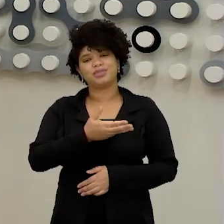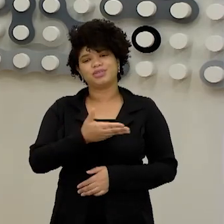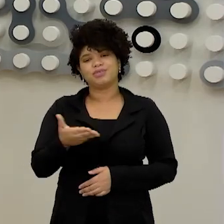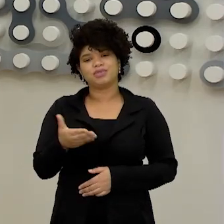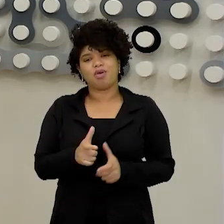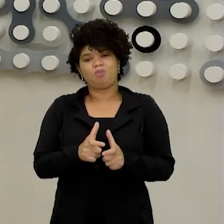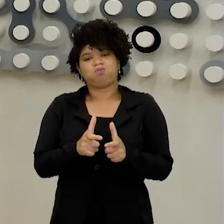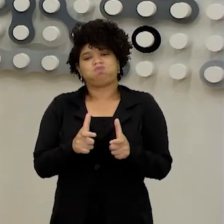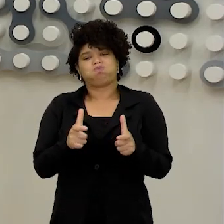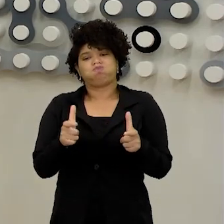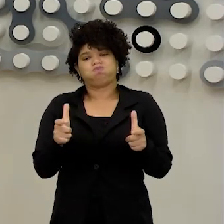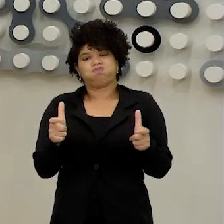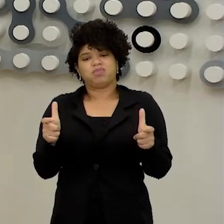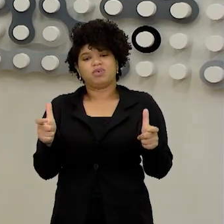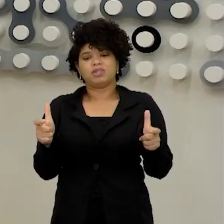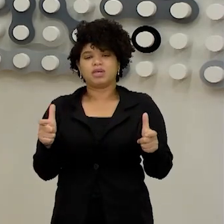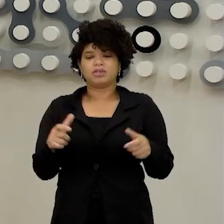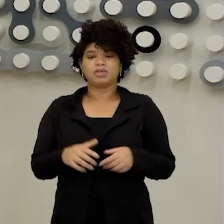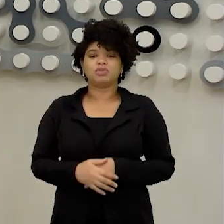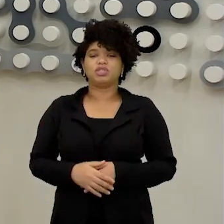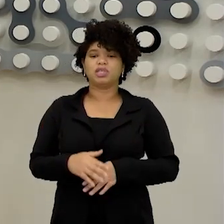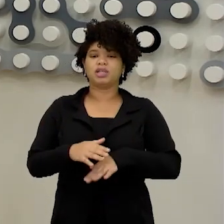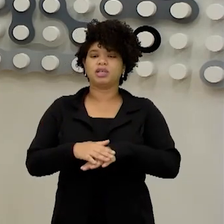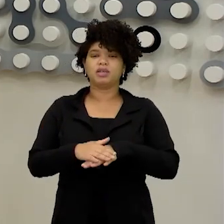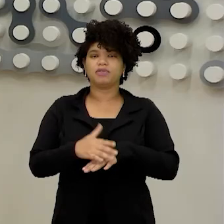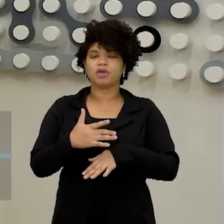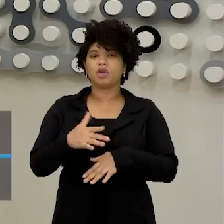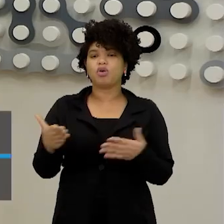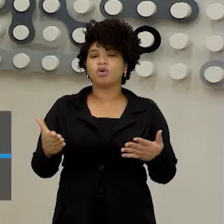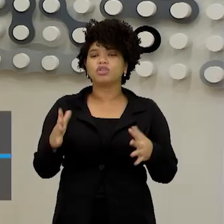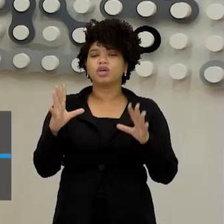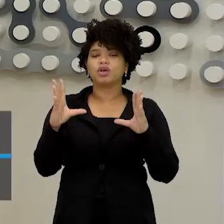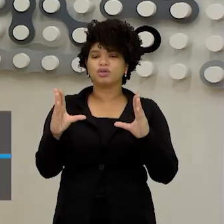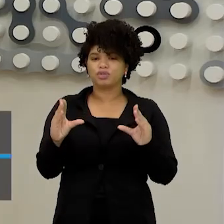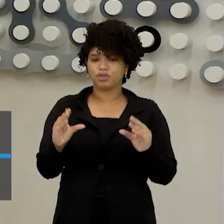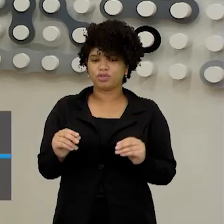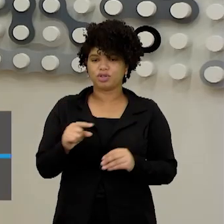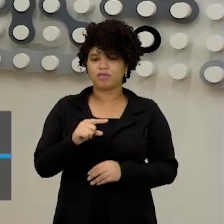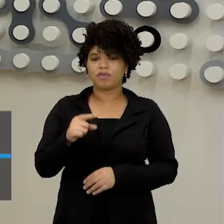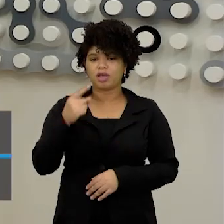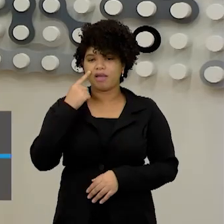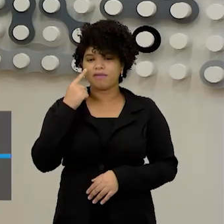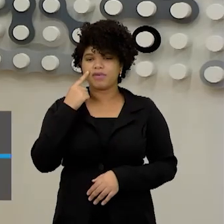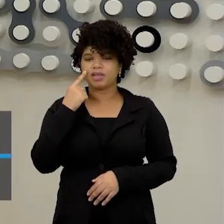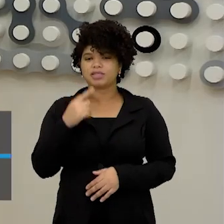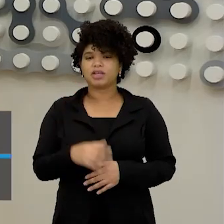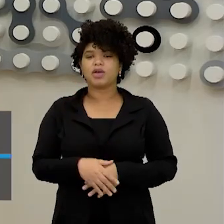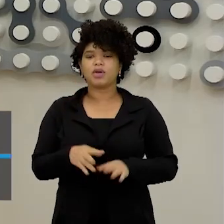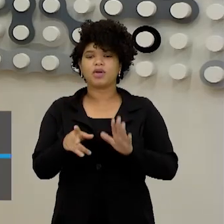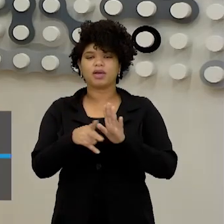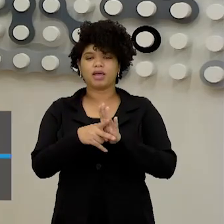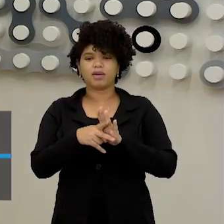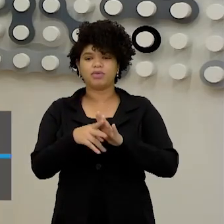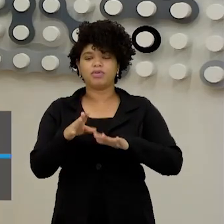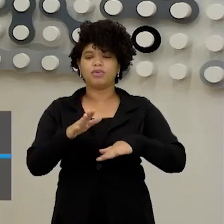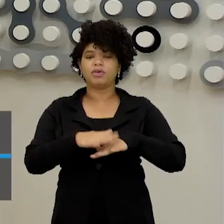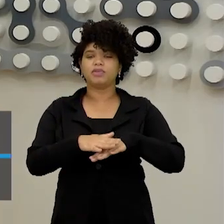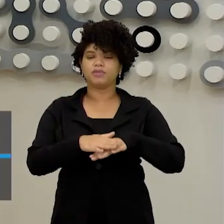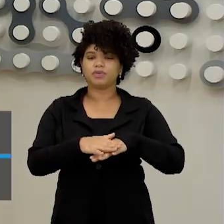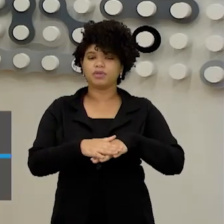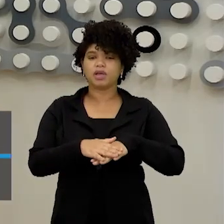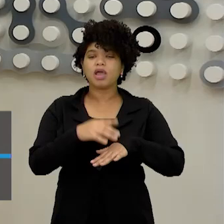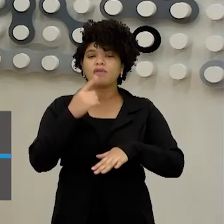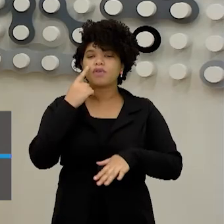aumentou. E para abrilhantar ainda mais essa noite que a gente vai compartilhar saberes de história, eu trago aqui